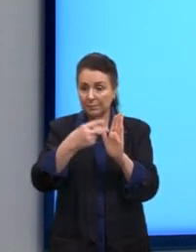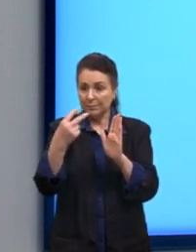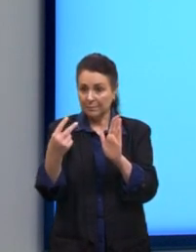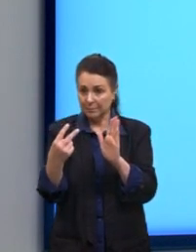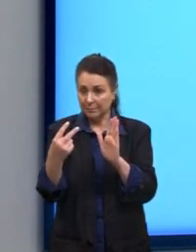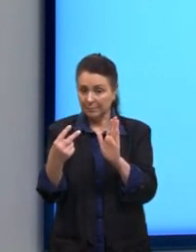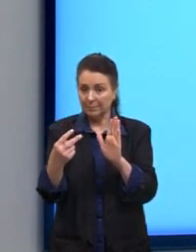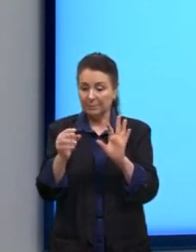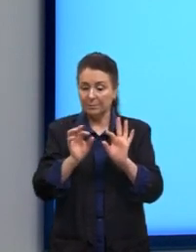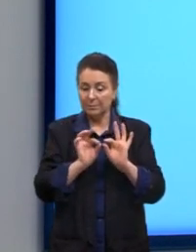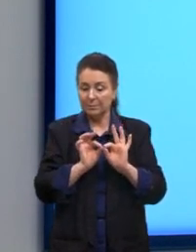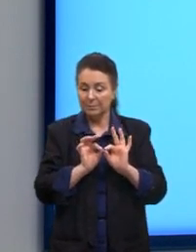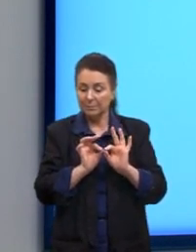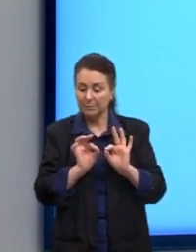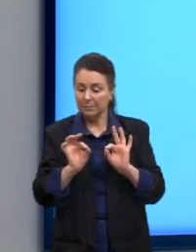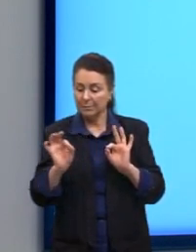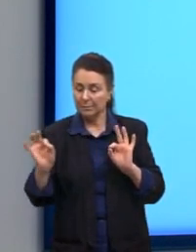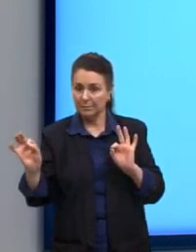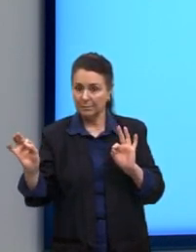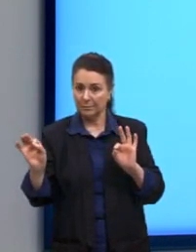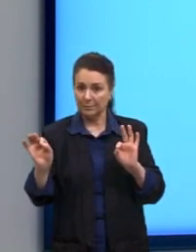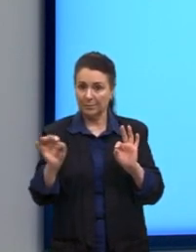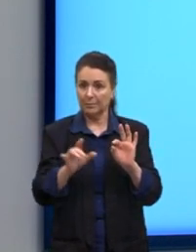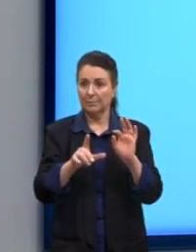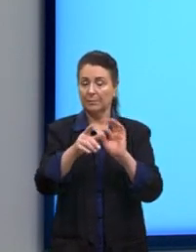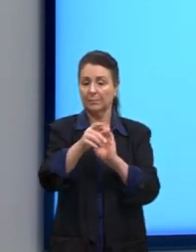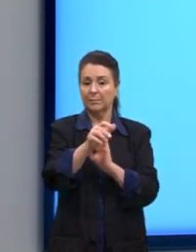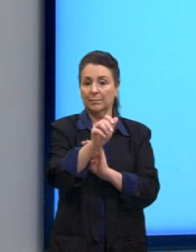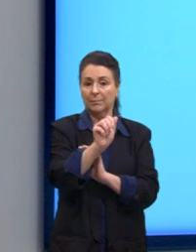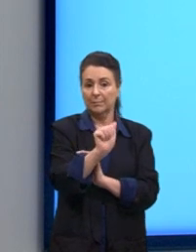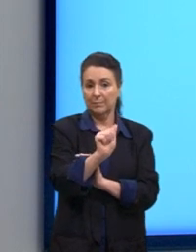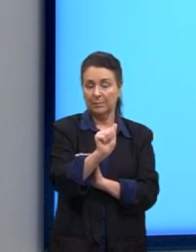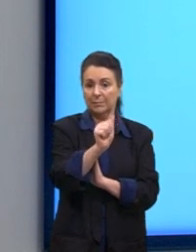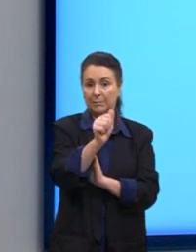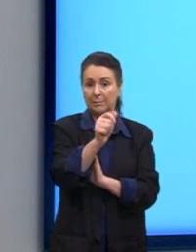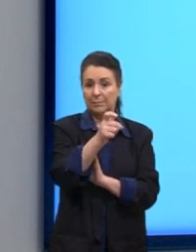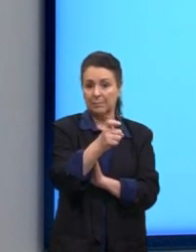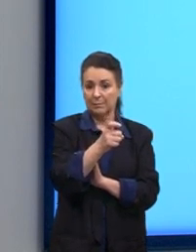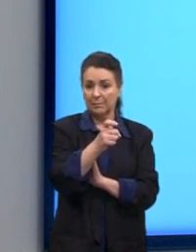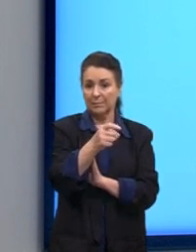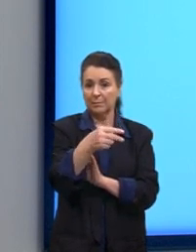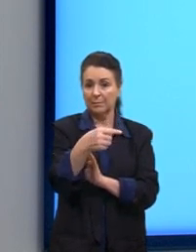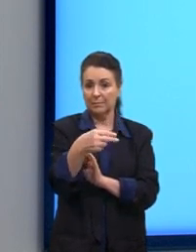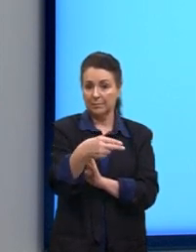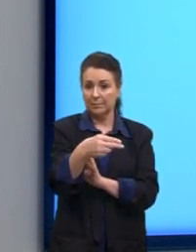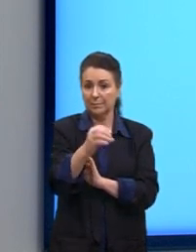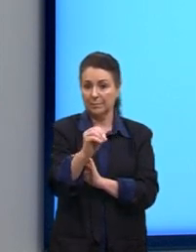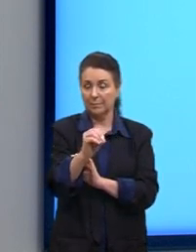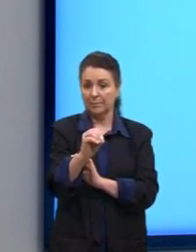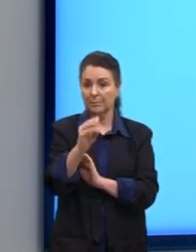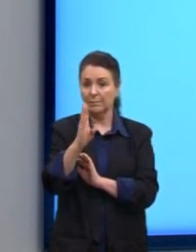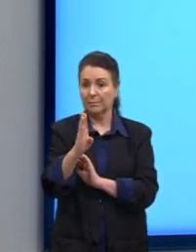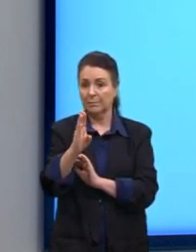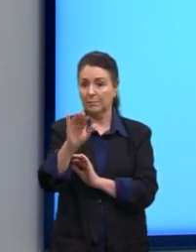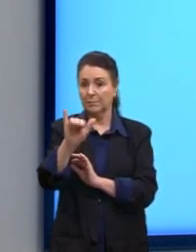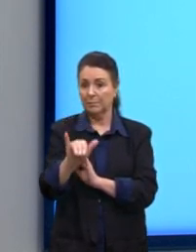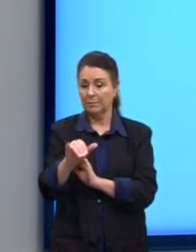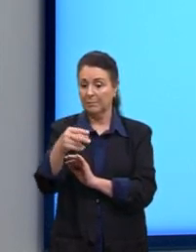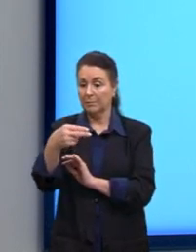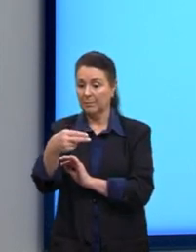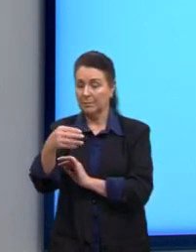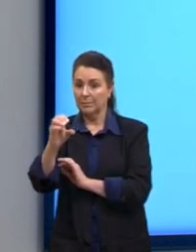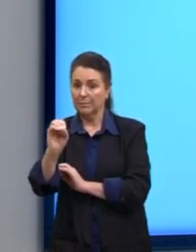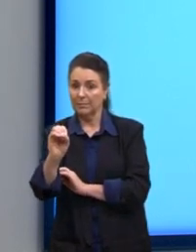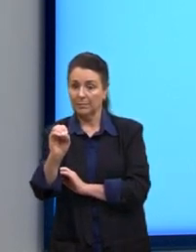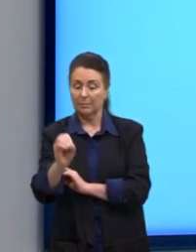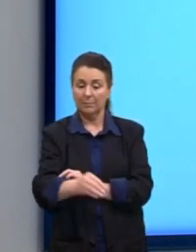reta. Aí nós teríamos na letra A, X igual a 0 e na letra B, o Y igual a 0. A